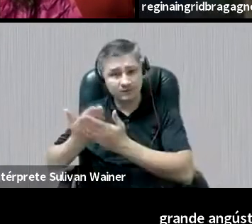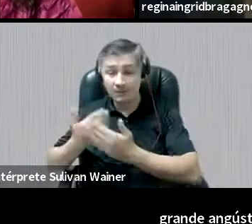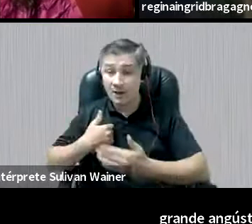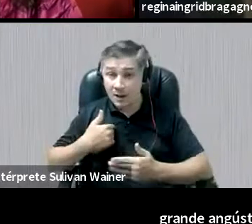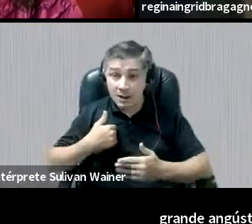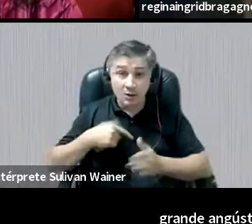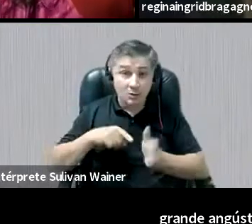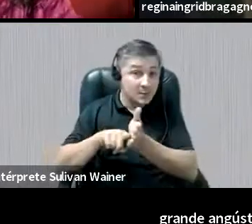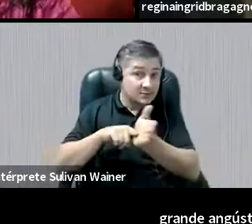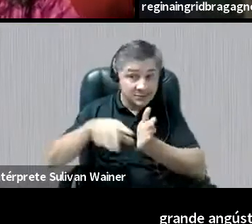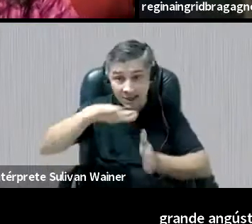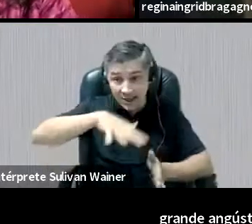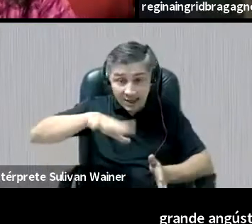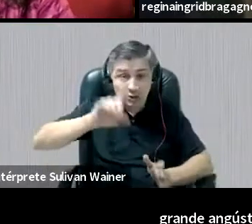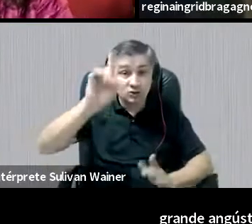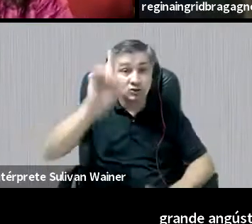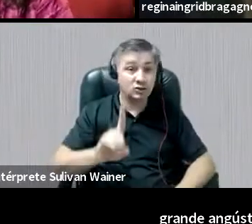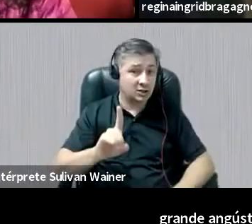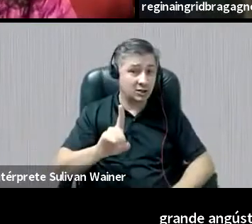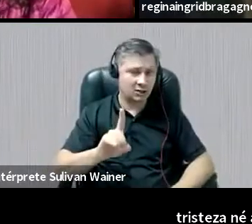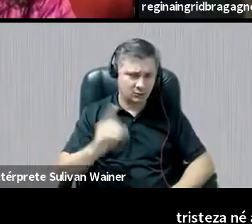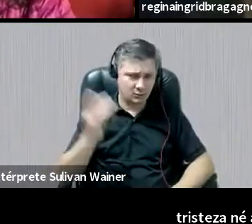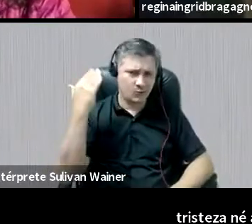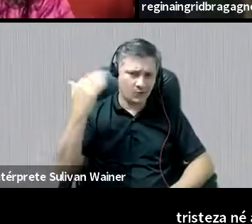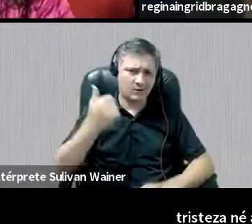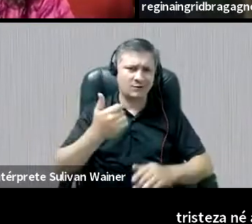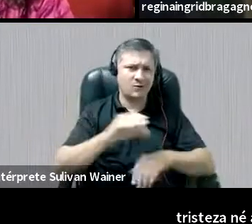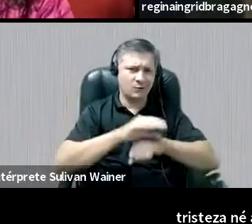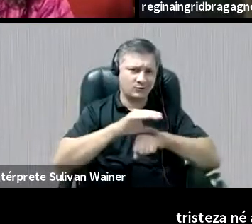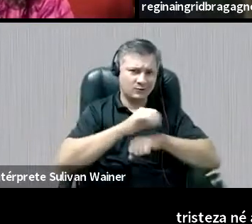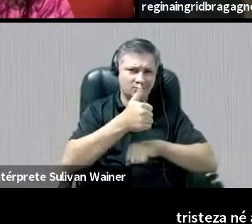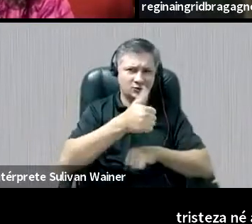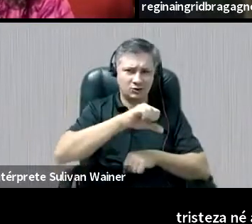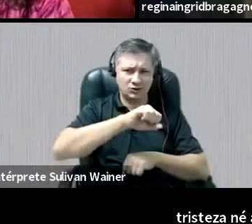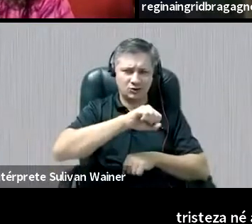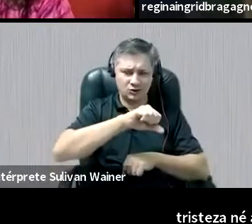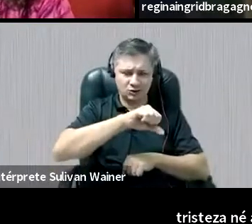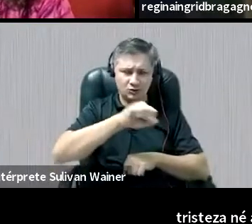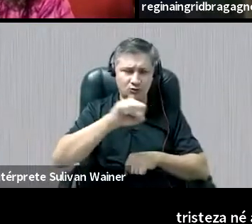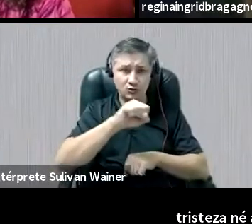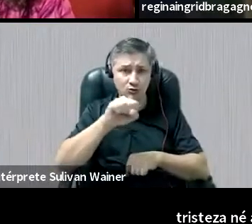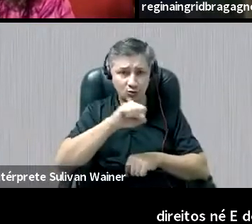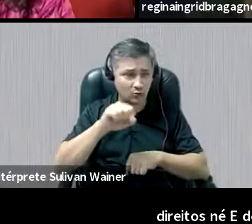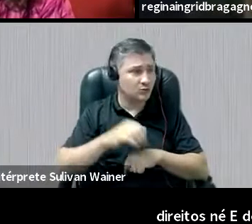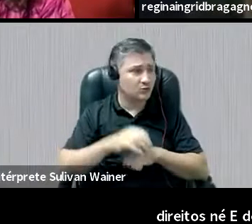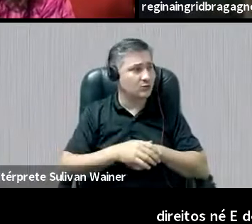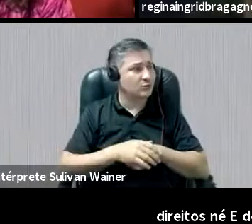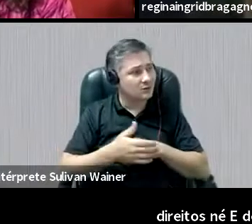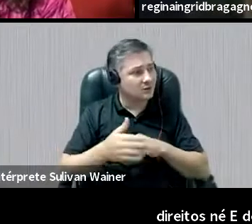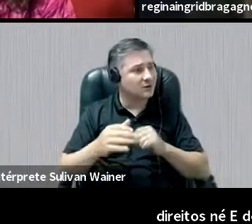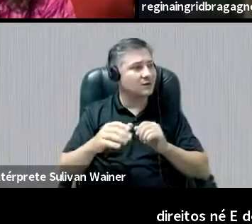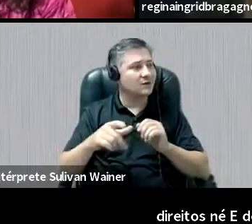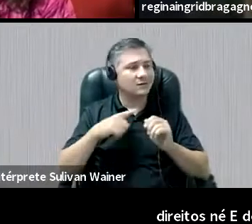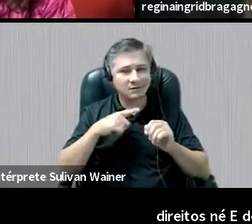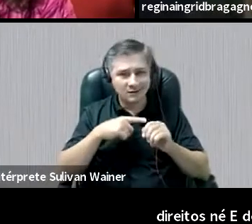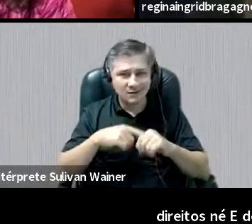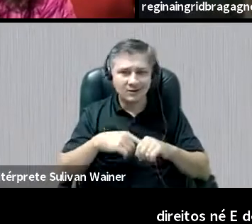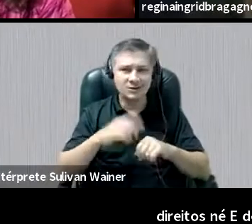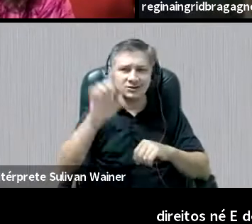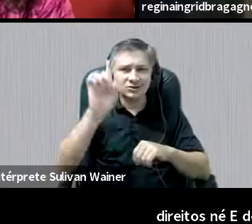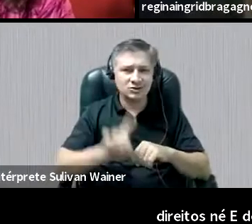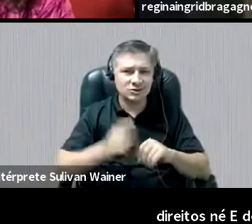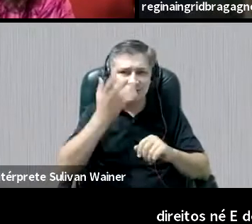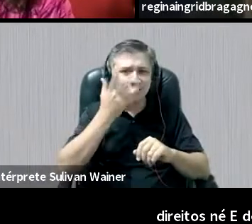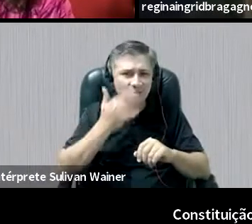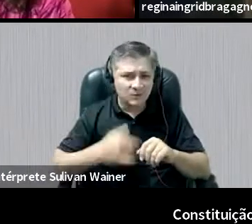direitos, né, e desde a Constituição de 88, depois, né, que o Brasil ratifica a Convenção dos Direitos da Criança, e depois